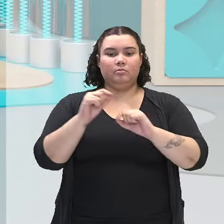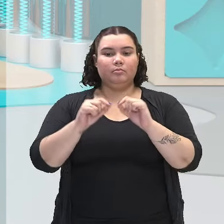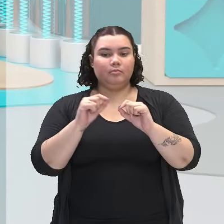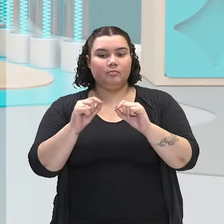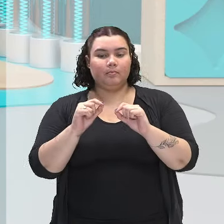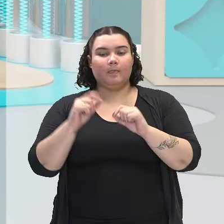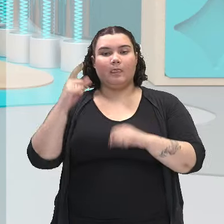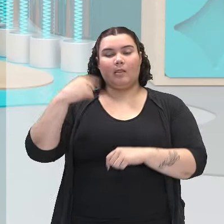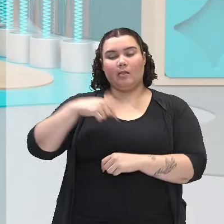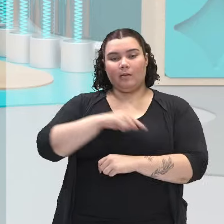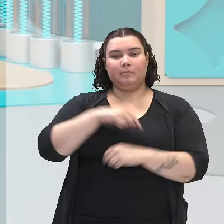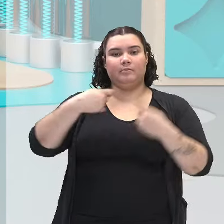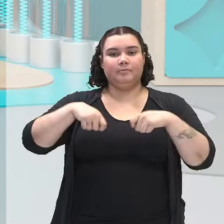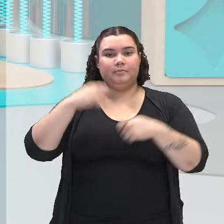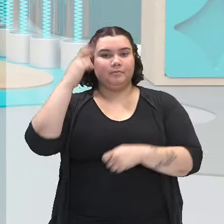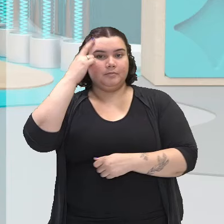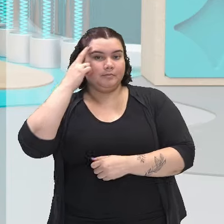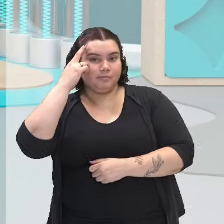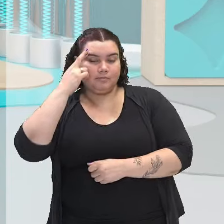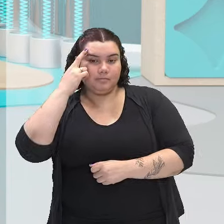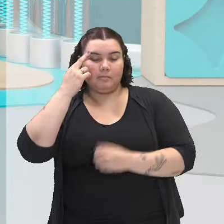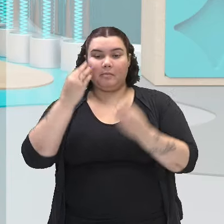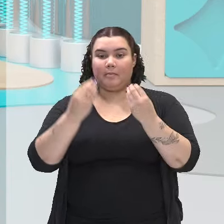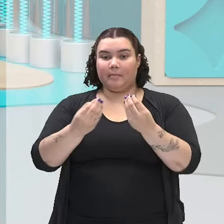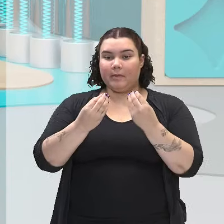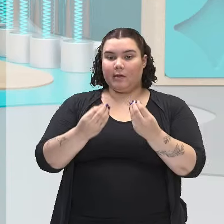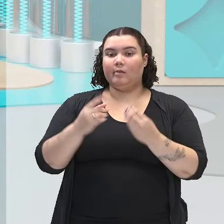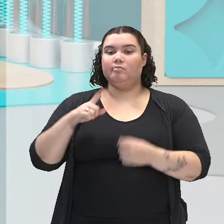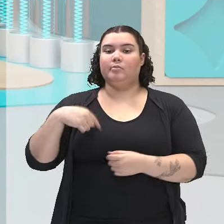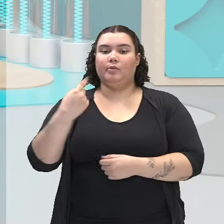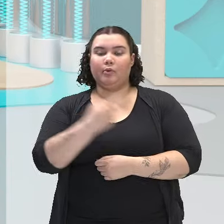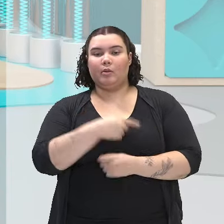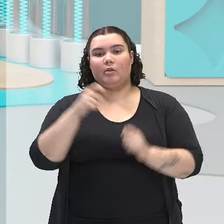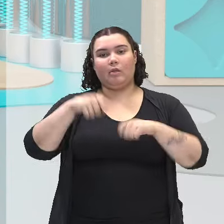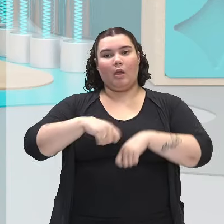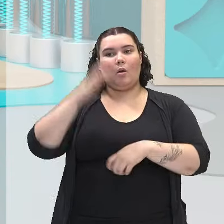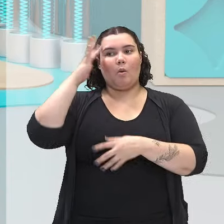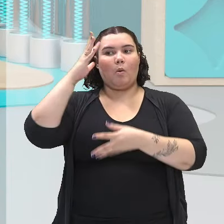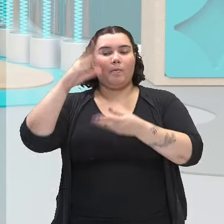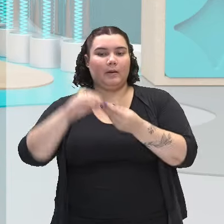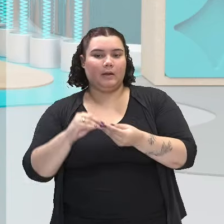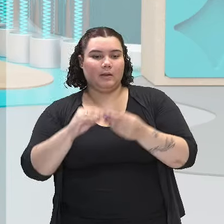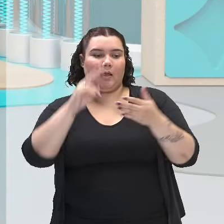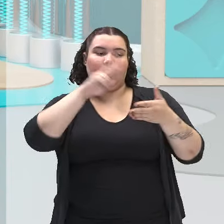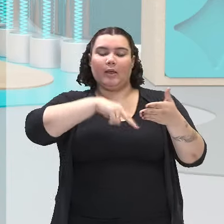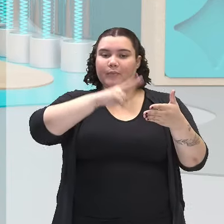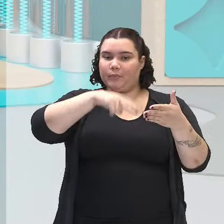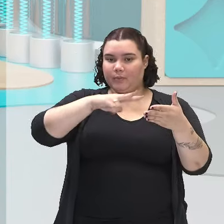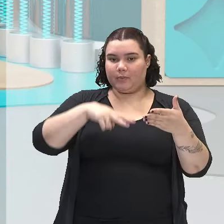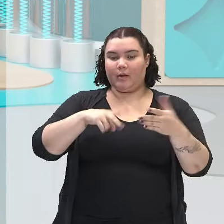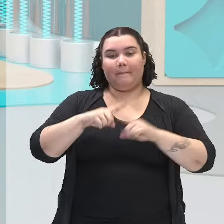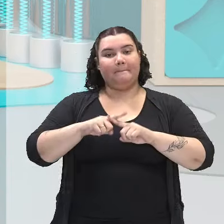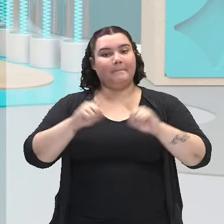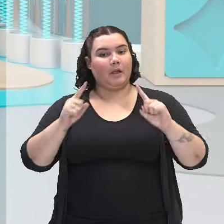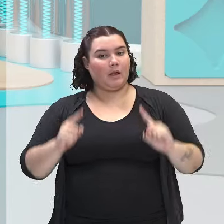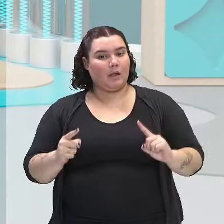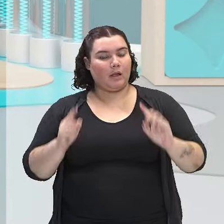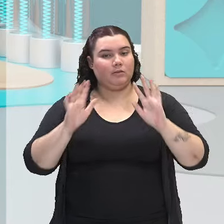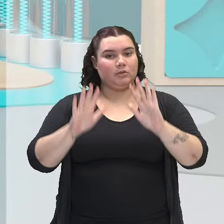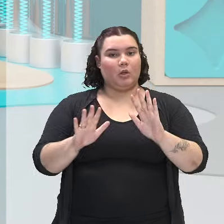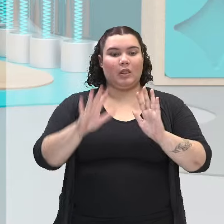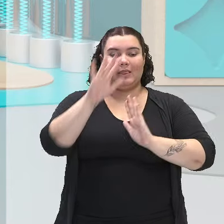uma reflexão para que nós possamos entender o que nós lemos. Claro que cada